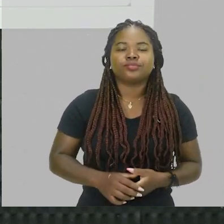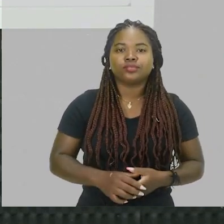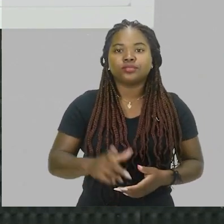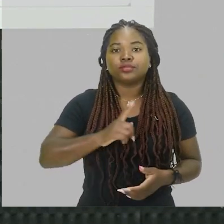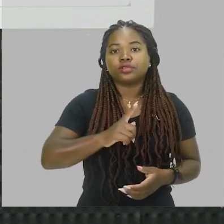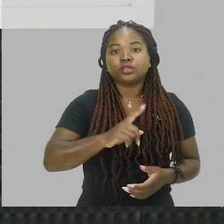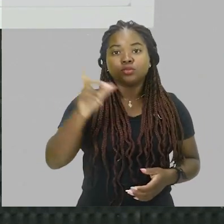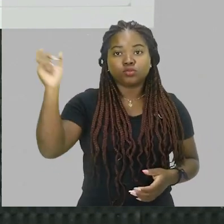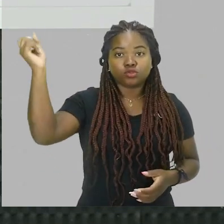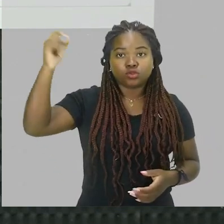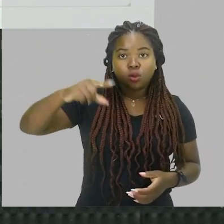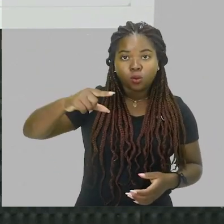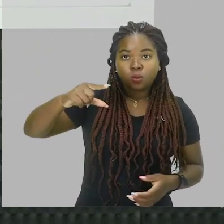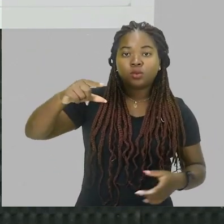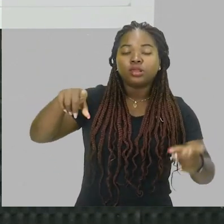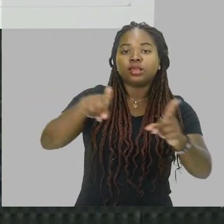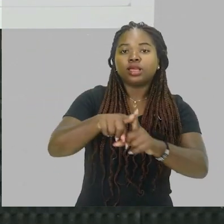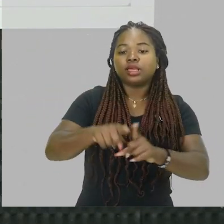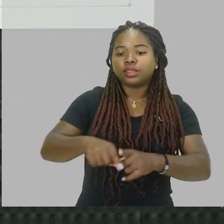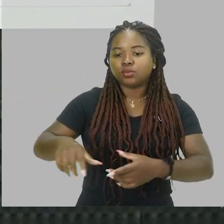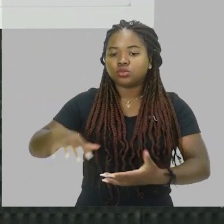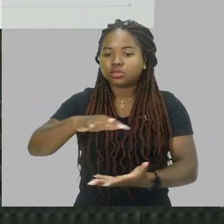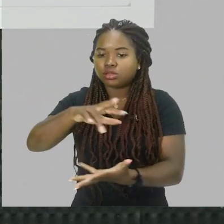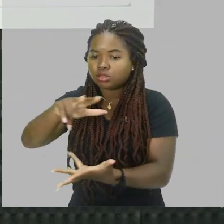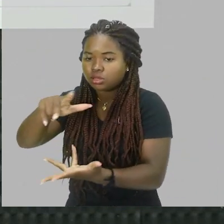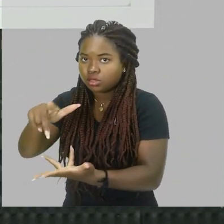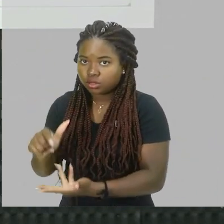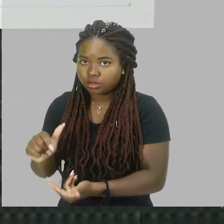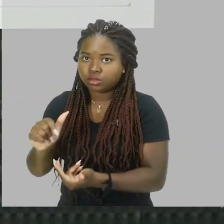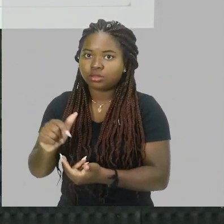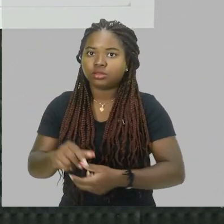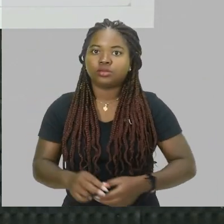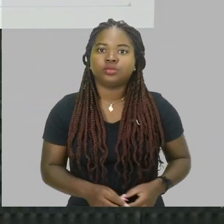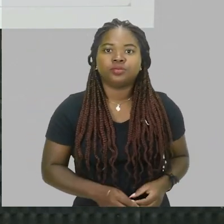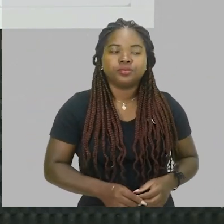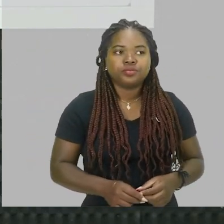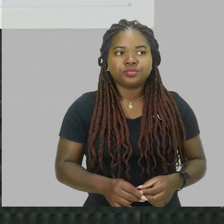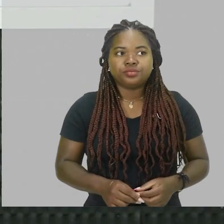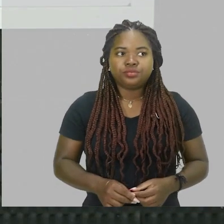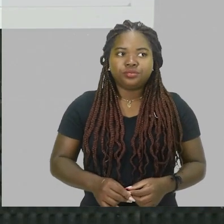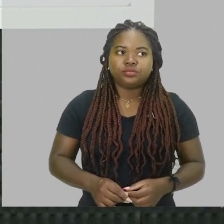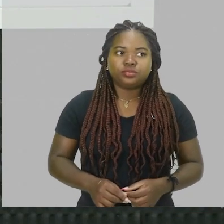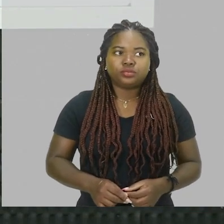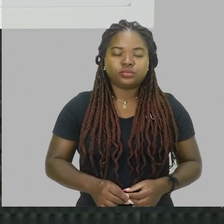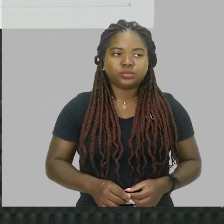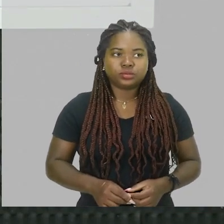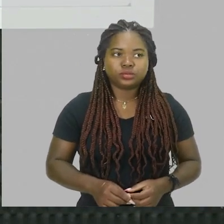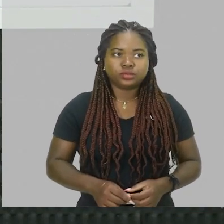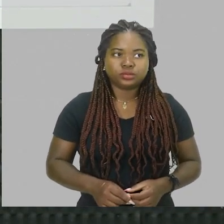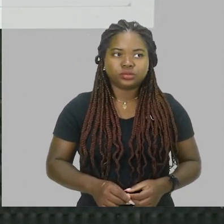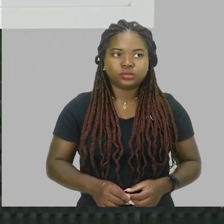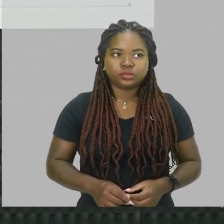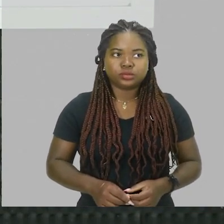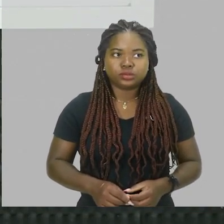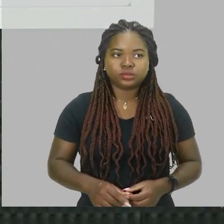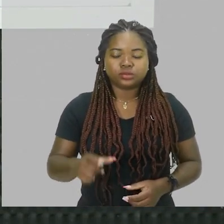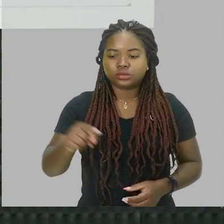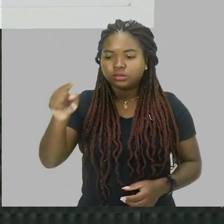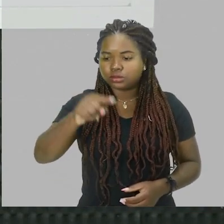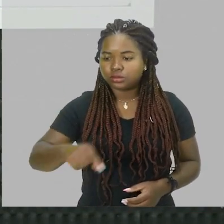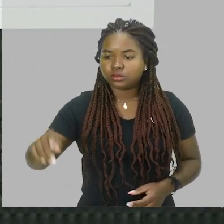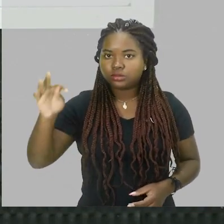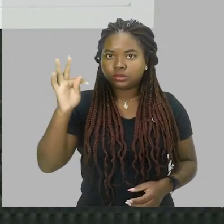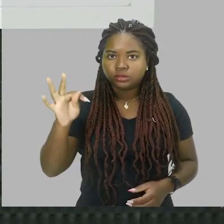não é? Aqui nós temos a Terra, ok? Terra.